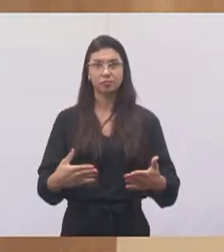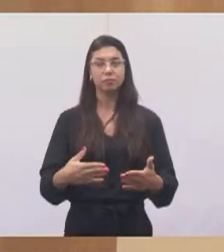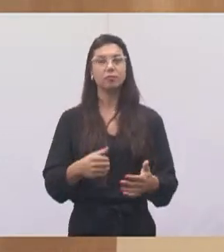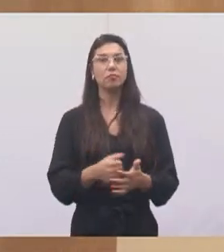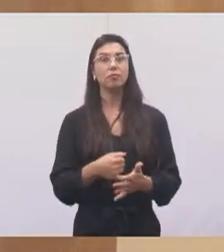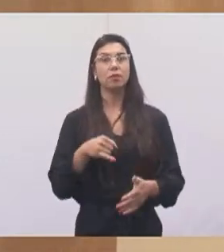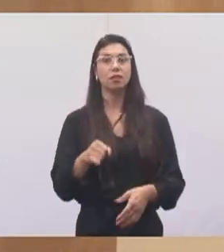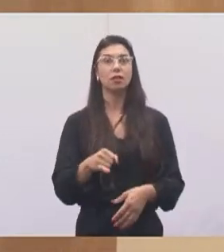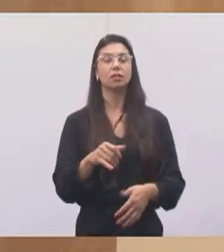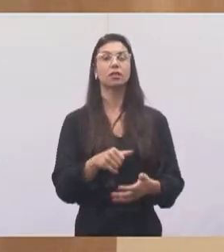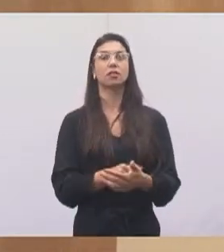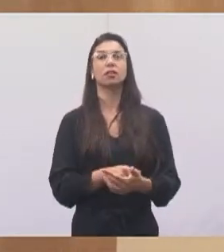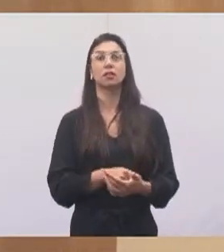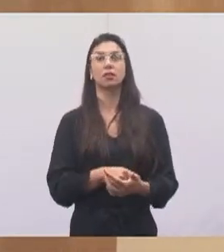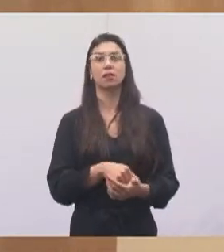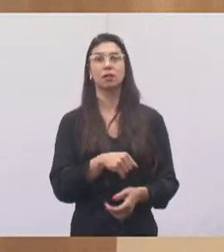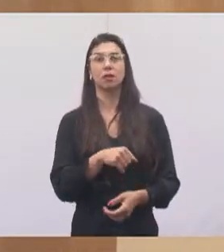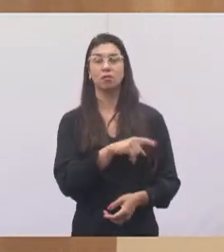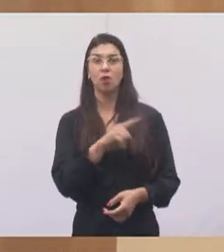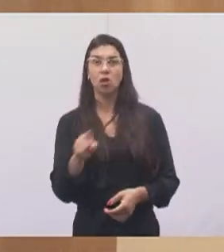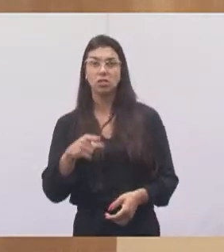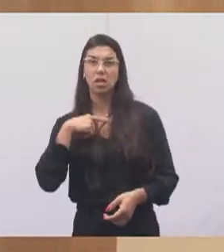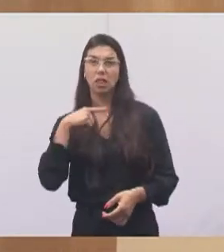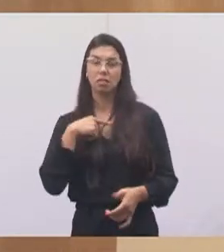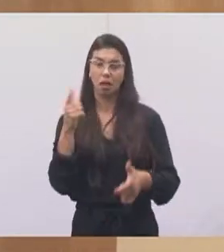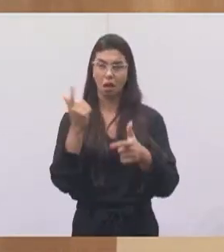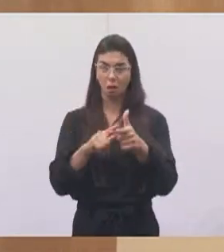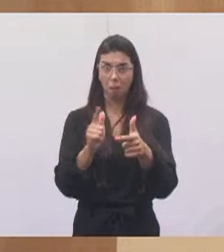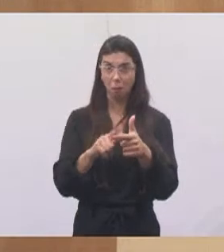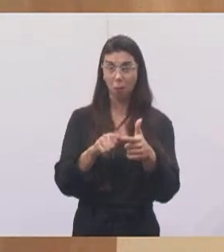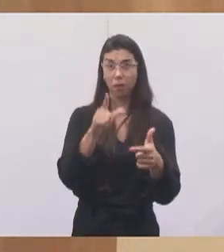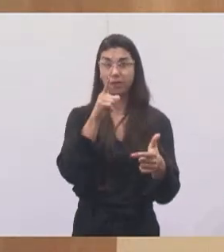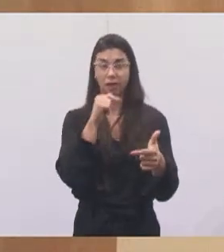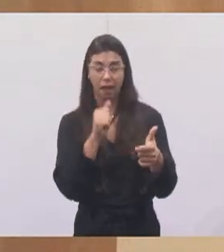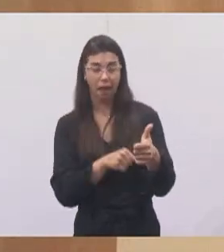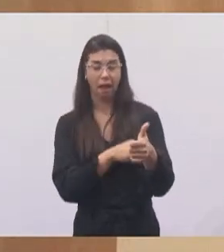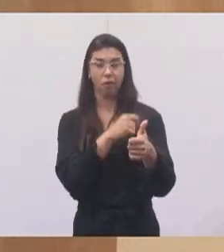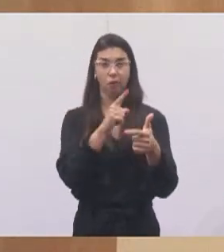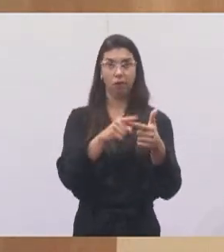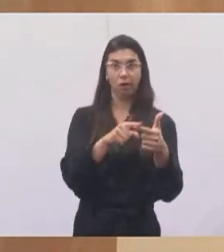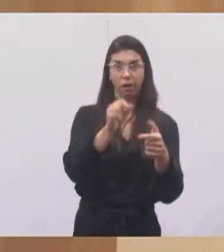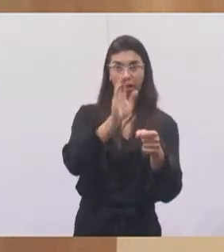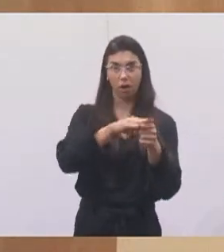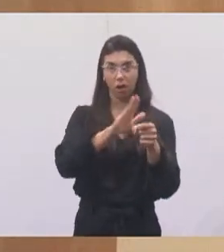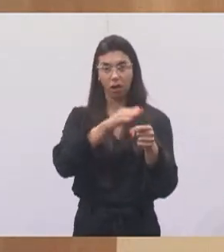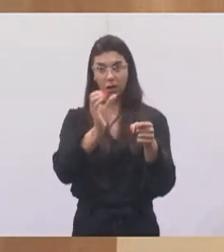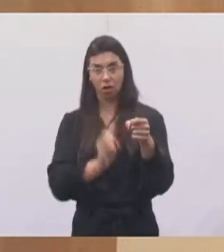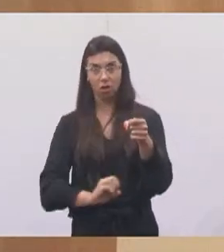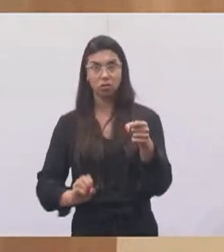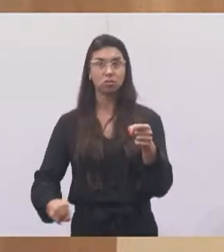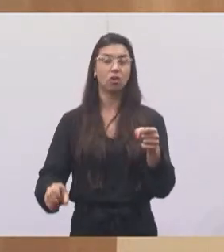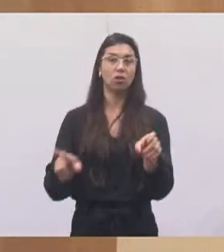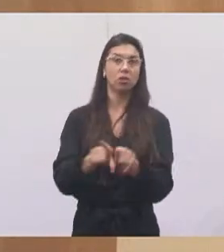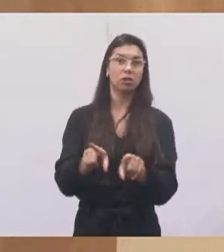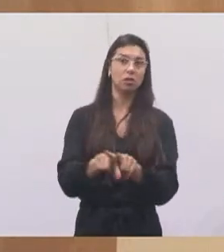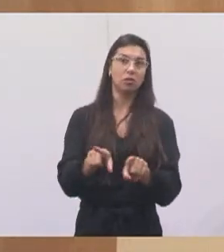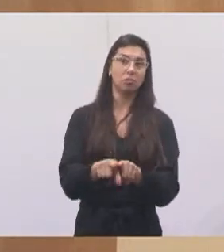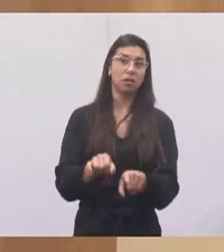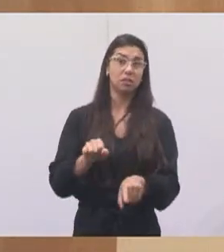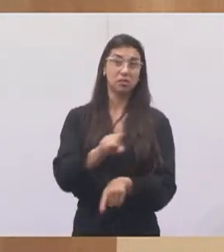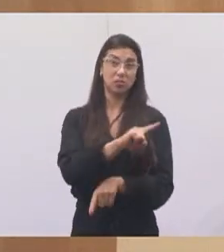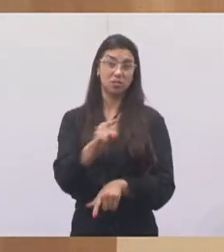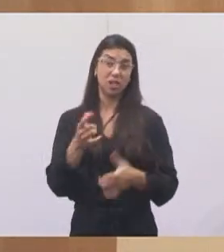problema de ligação de água, de esgoto, a gente está convidando os munícipes que queiram fazer